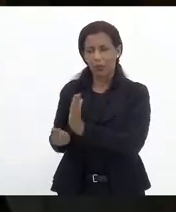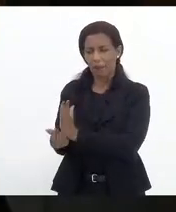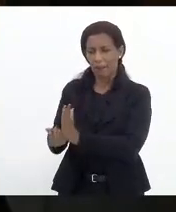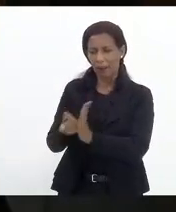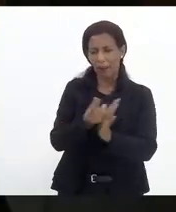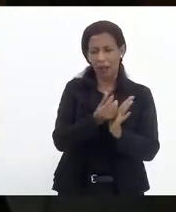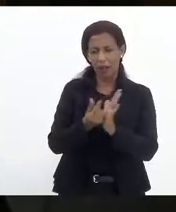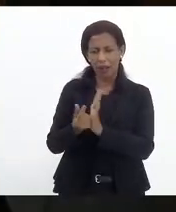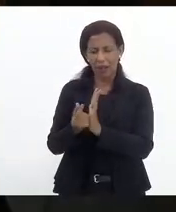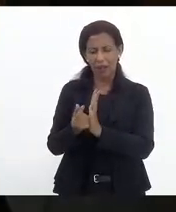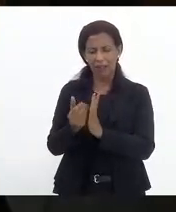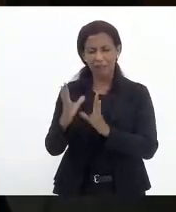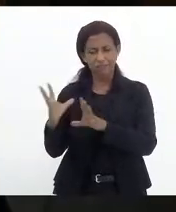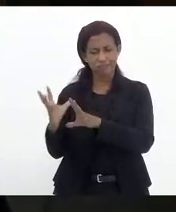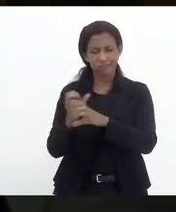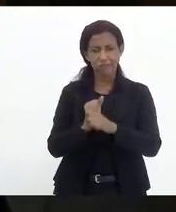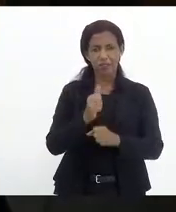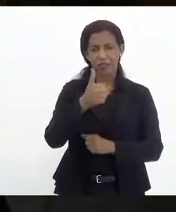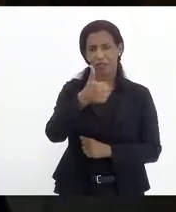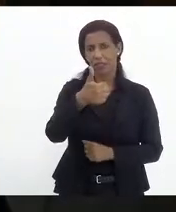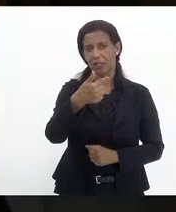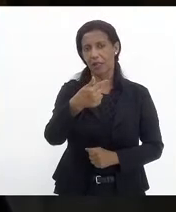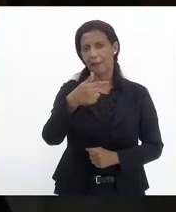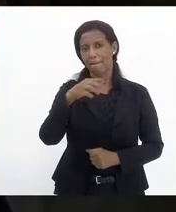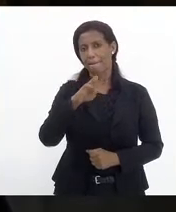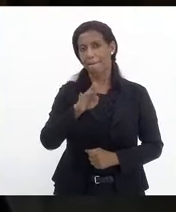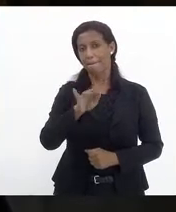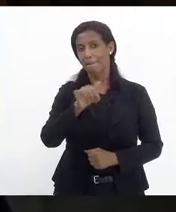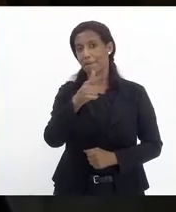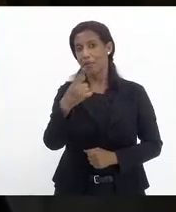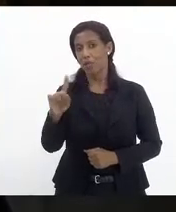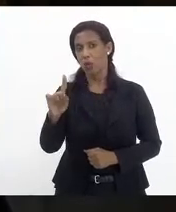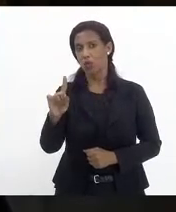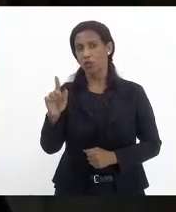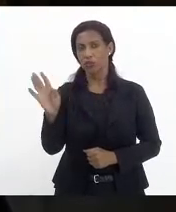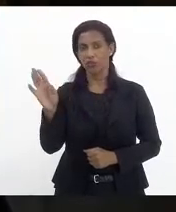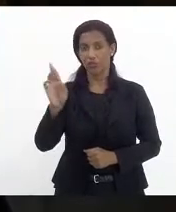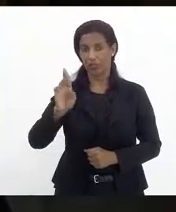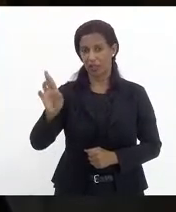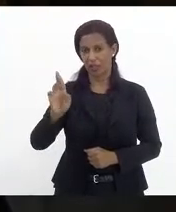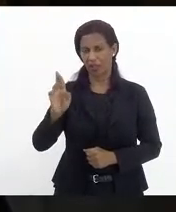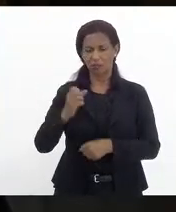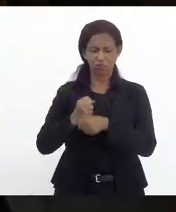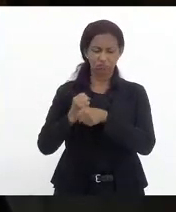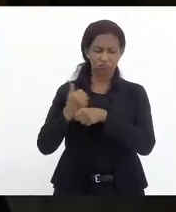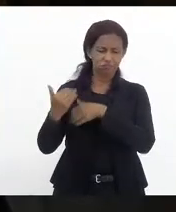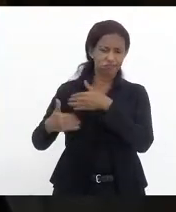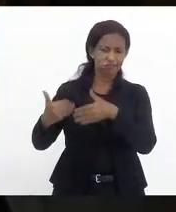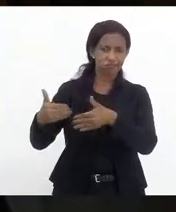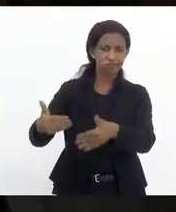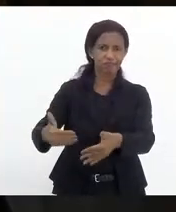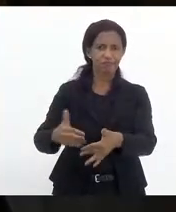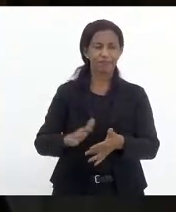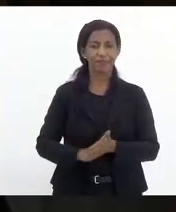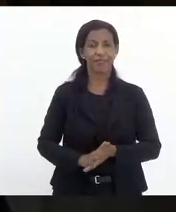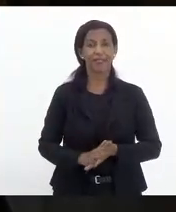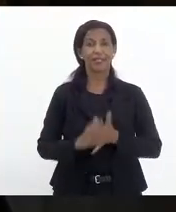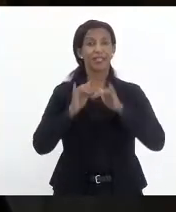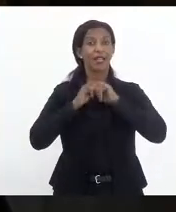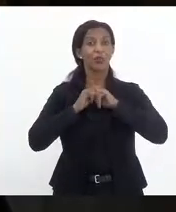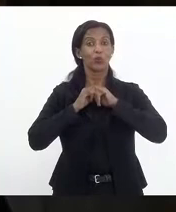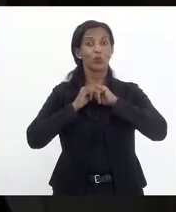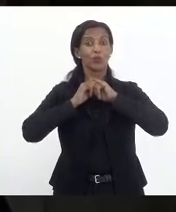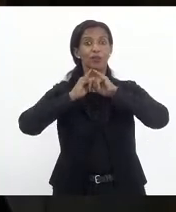17 bilhões de reais ao longo de alguns anos, que anuncia